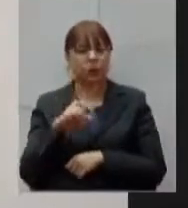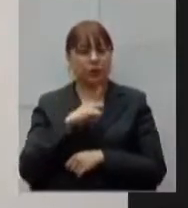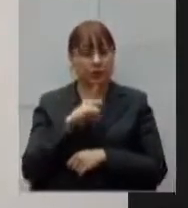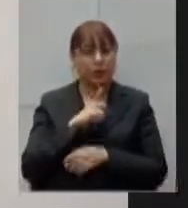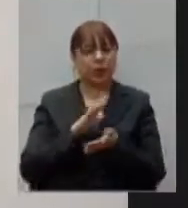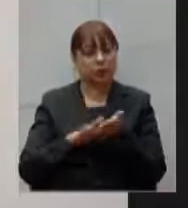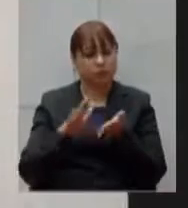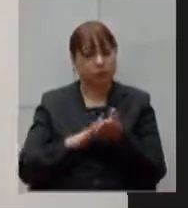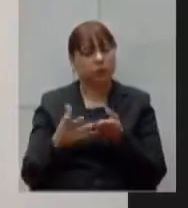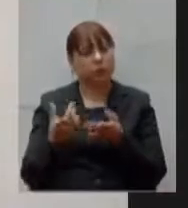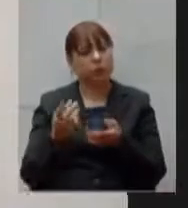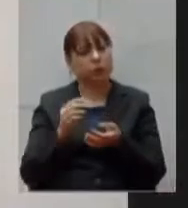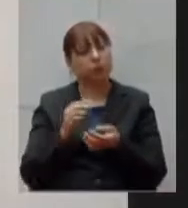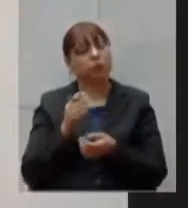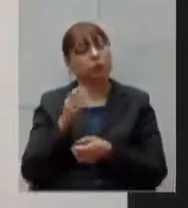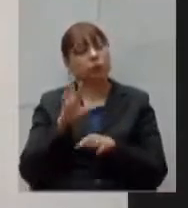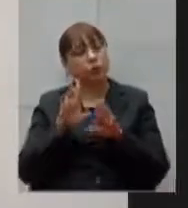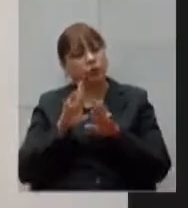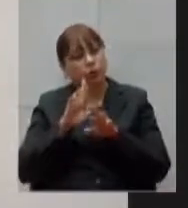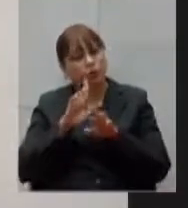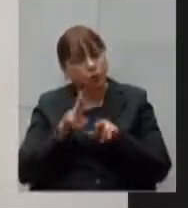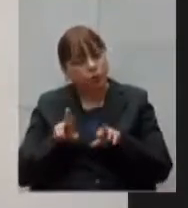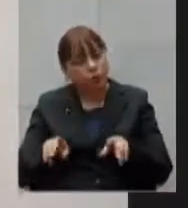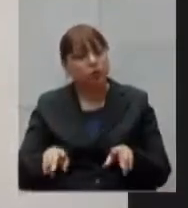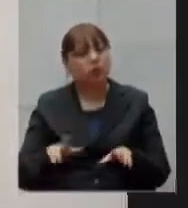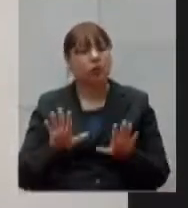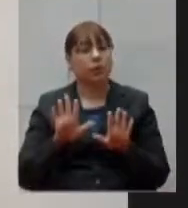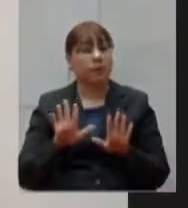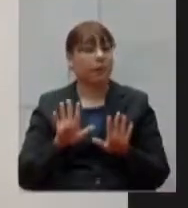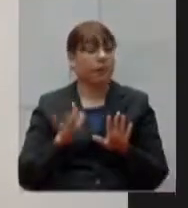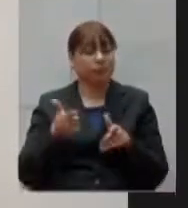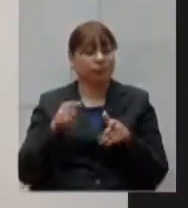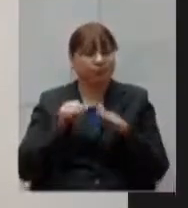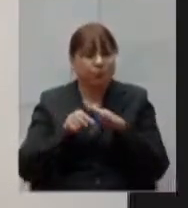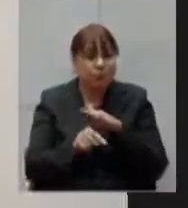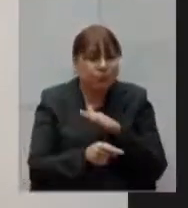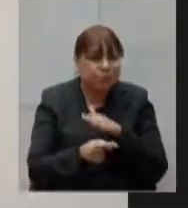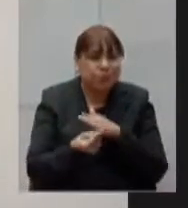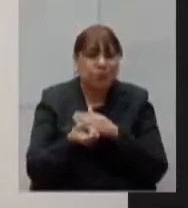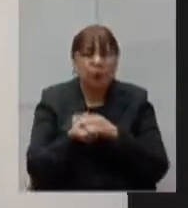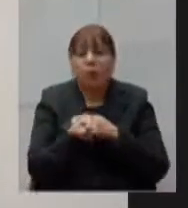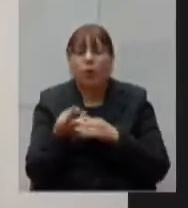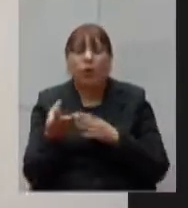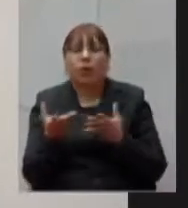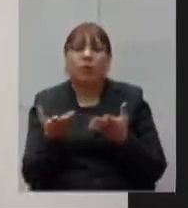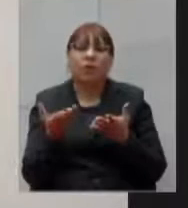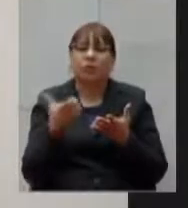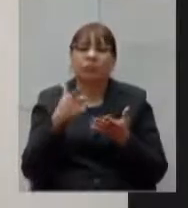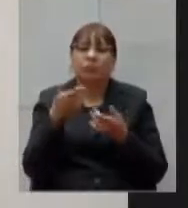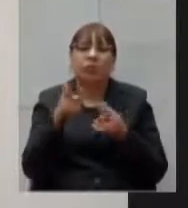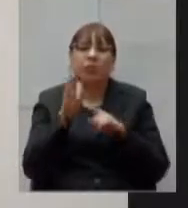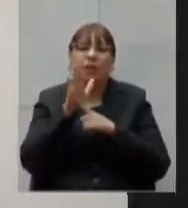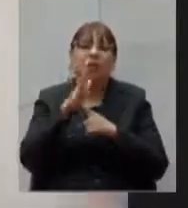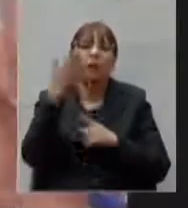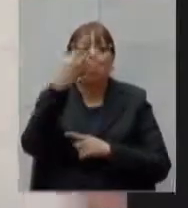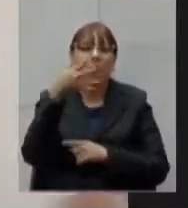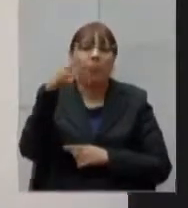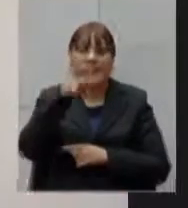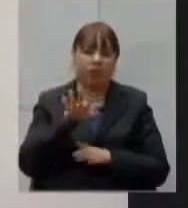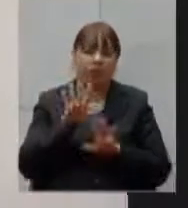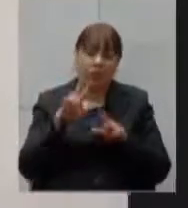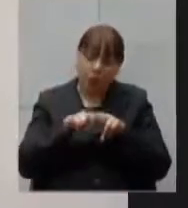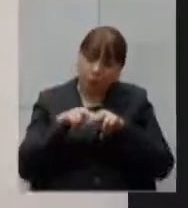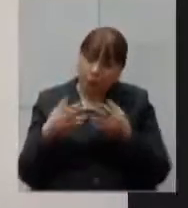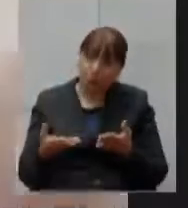diferenciados tem problemas nos custos mas ela não aprofunda exatamente essas planilhas não vi planilhas então em função